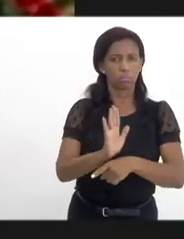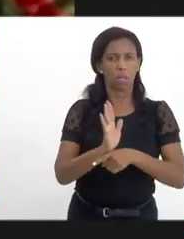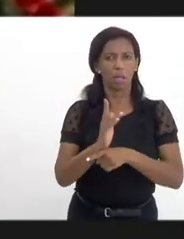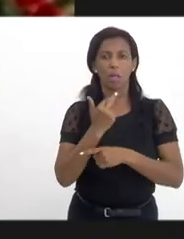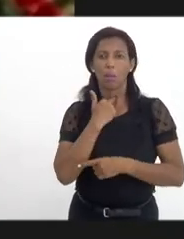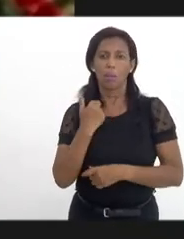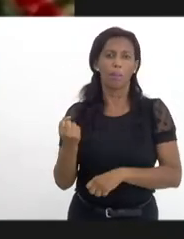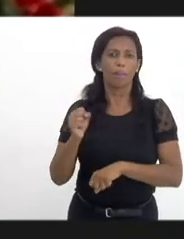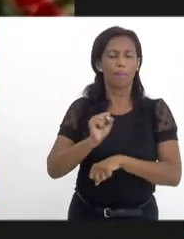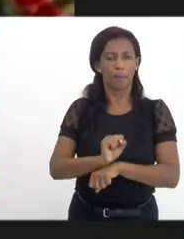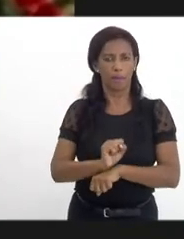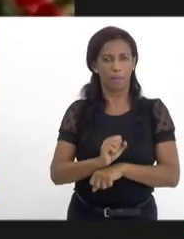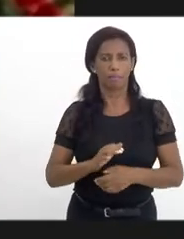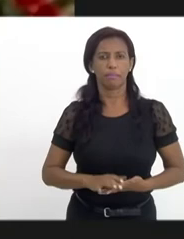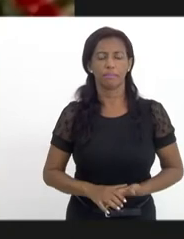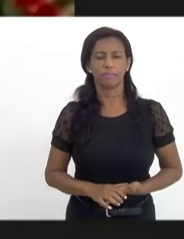parar.